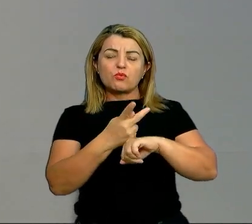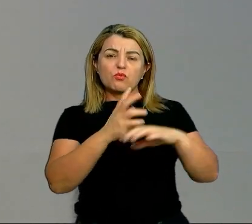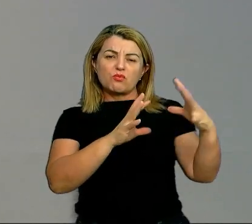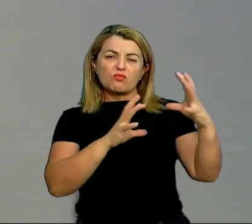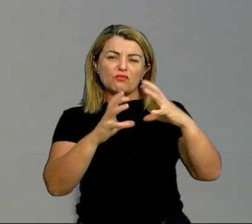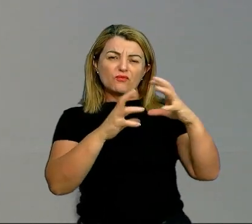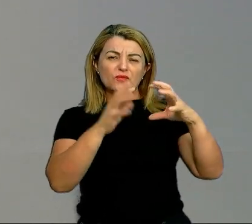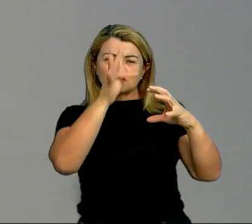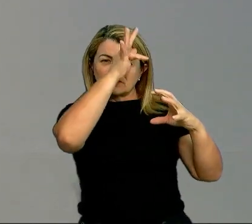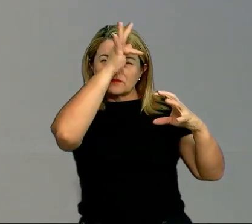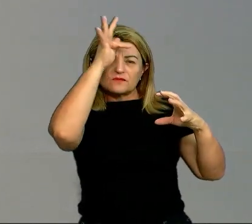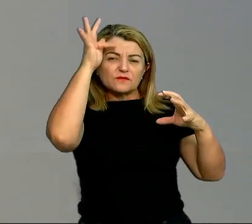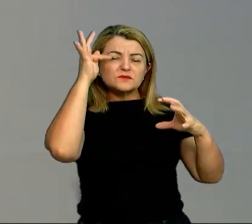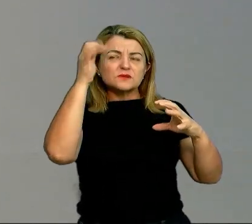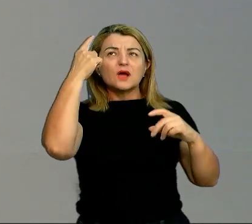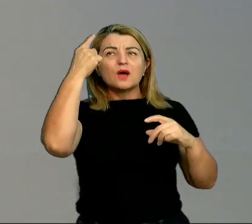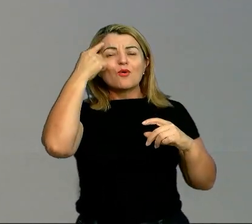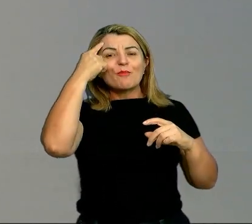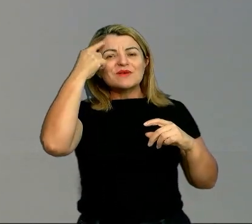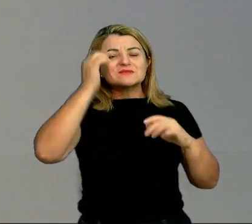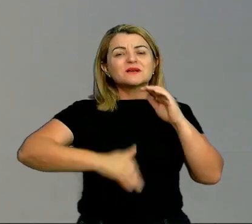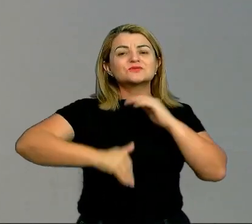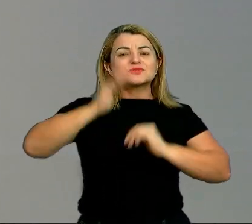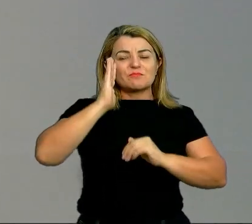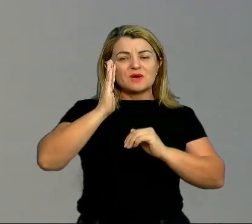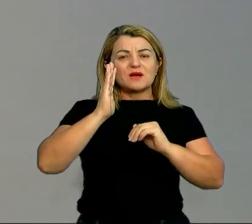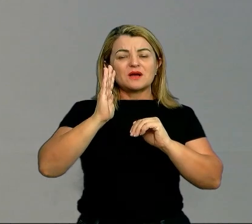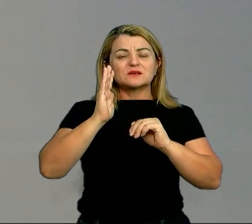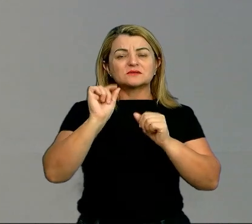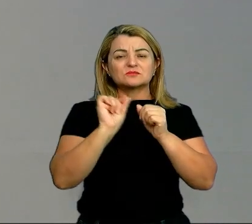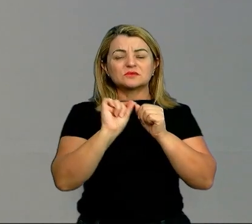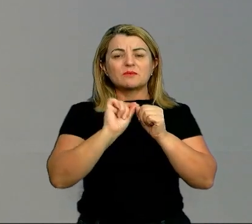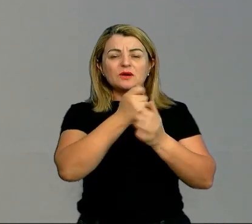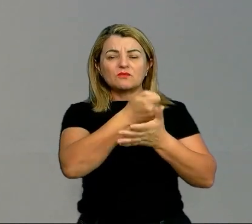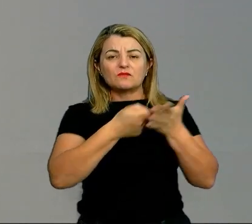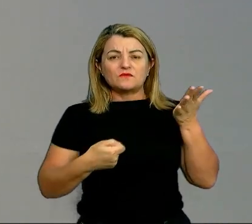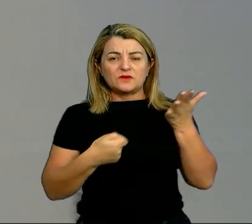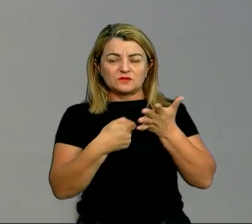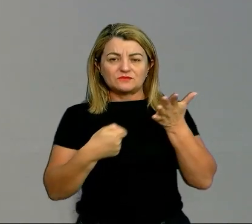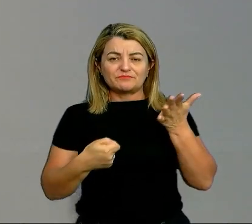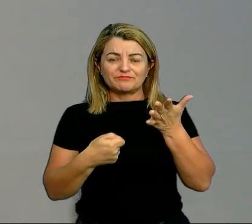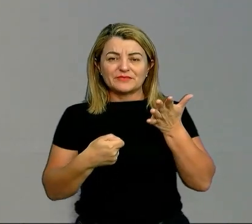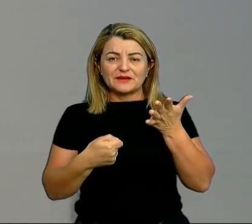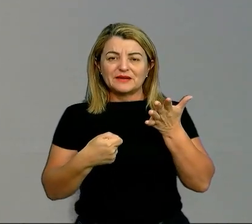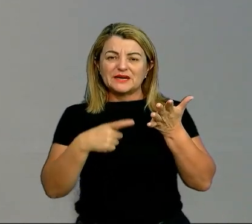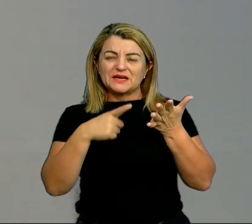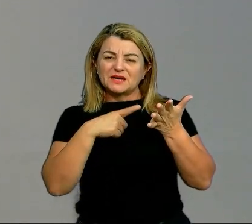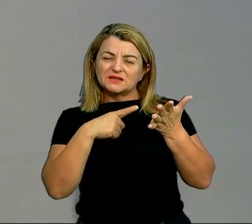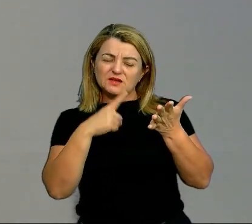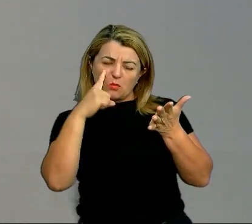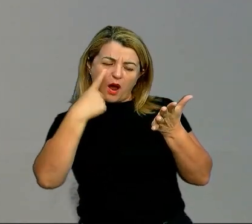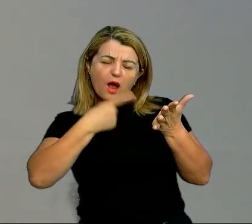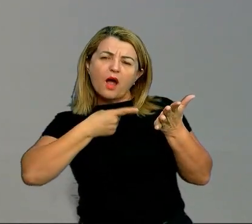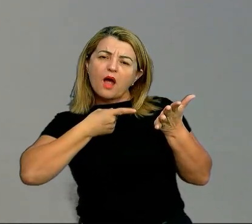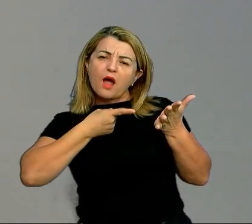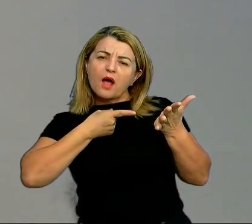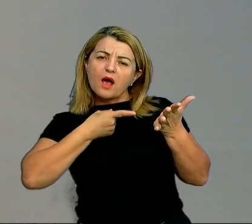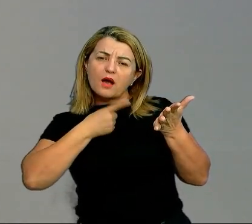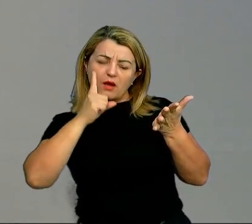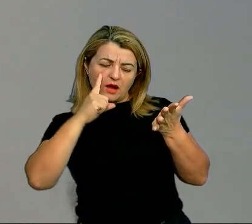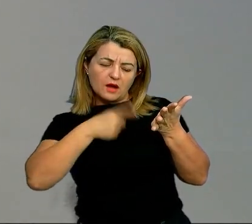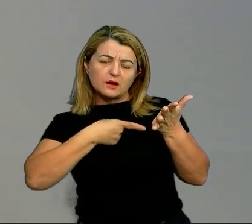com a filosofia, com pensar demais, com essa produção, em que eu levo uma criticidade, um ponto,